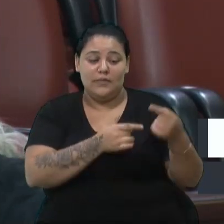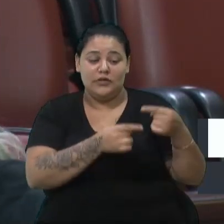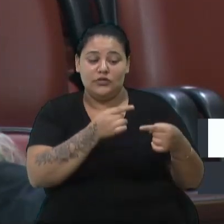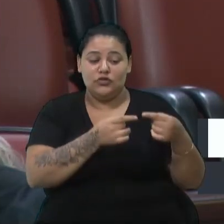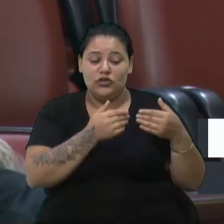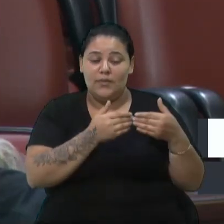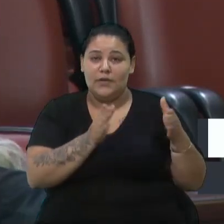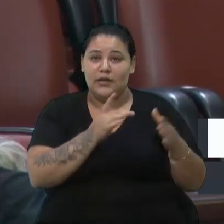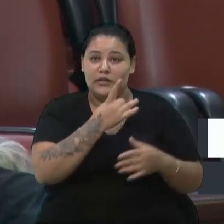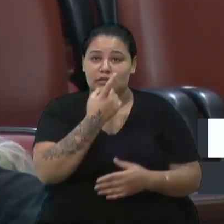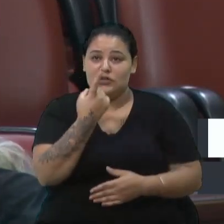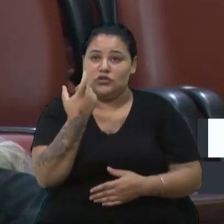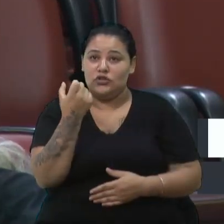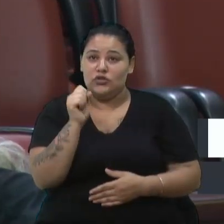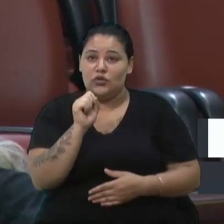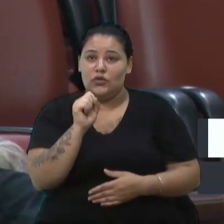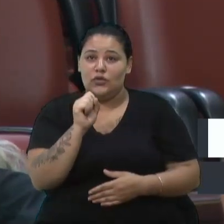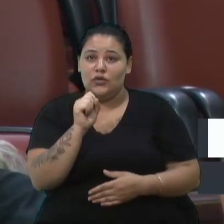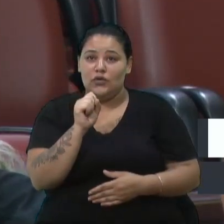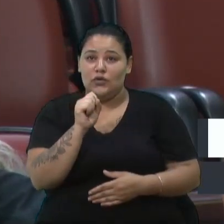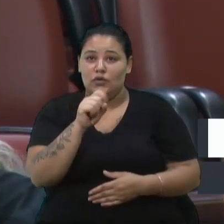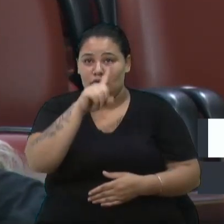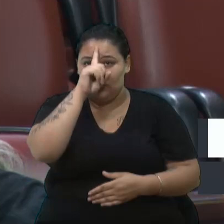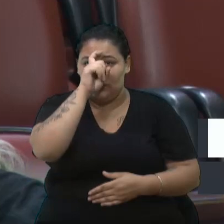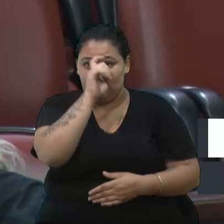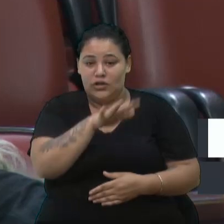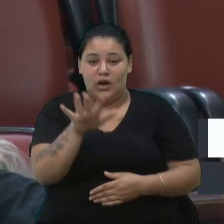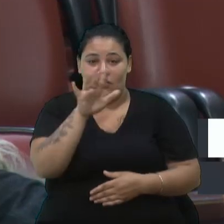abertura dos 118 leitos, cadê o Hospital Geral que não estava presente?